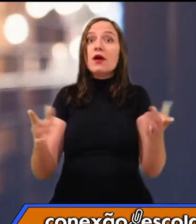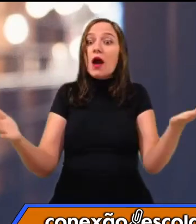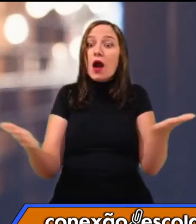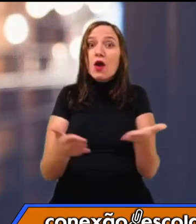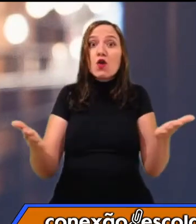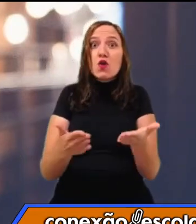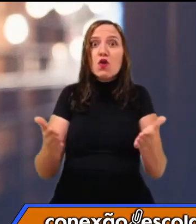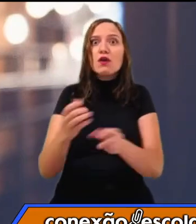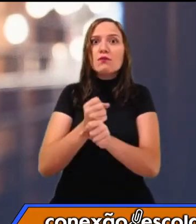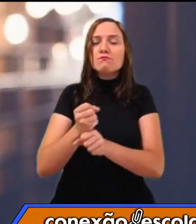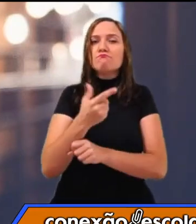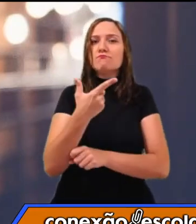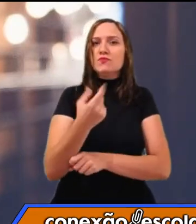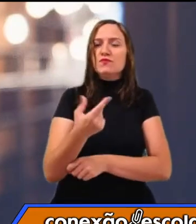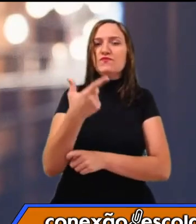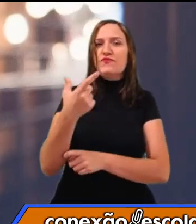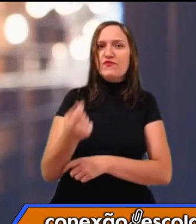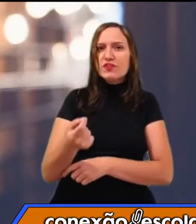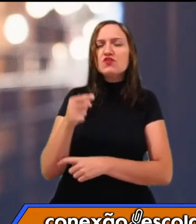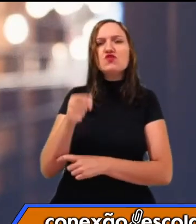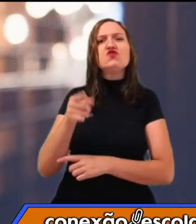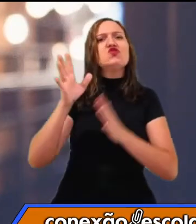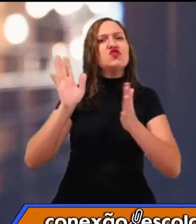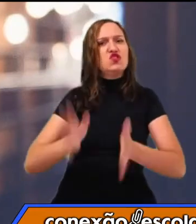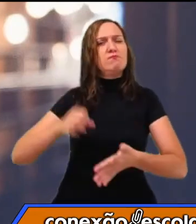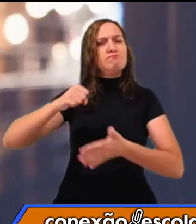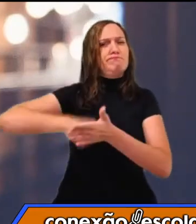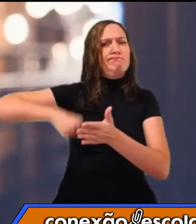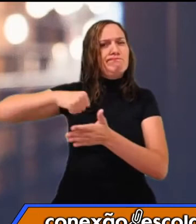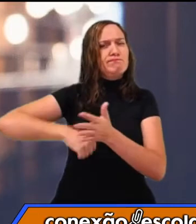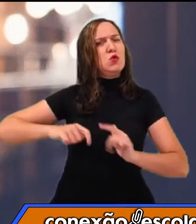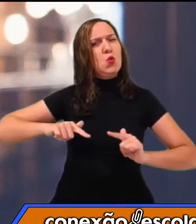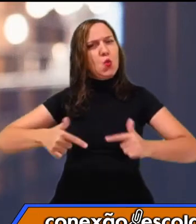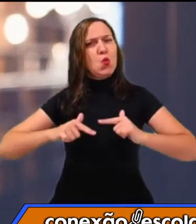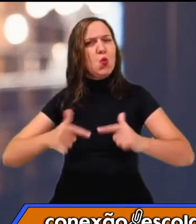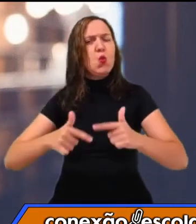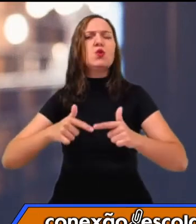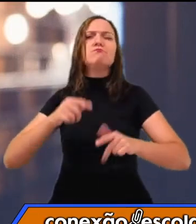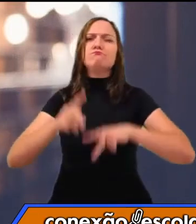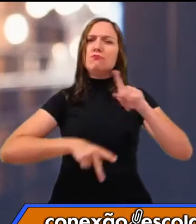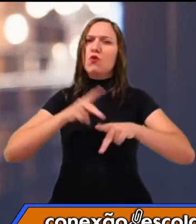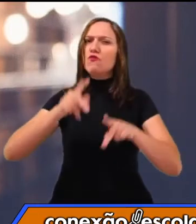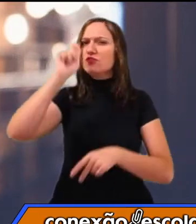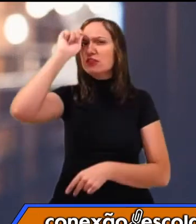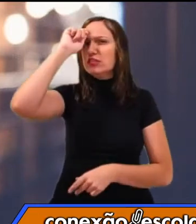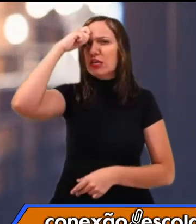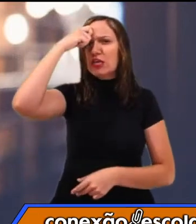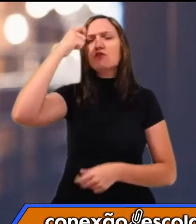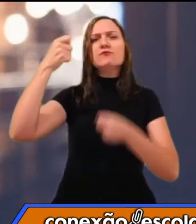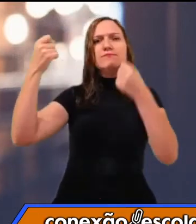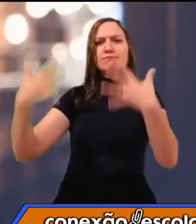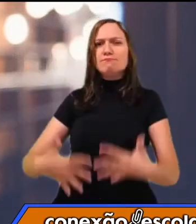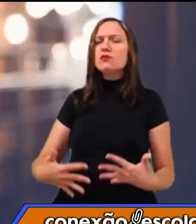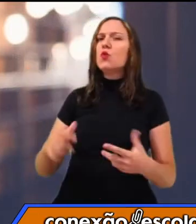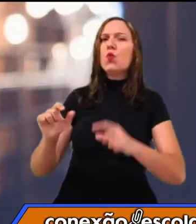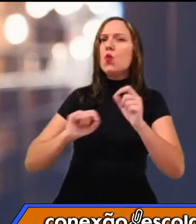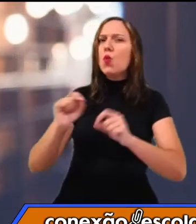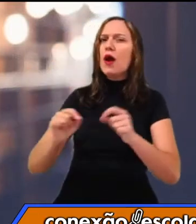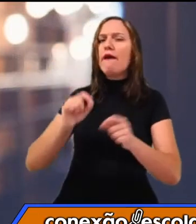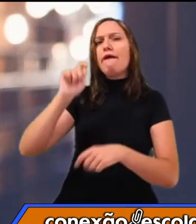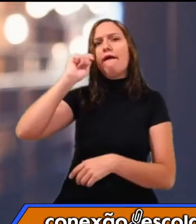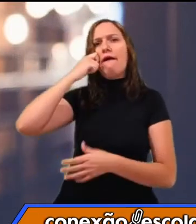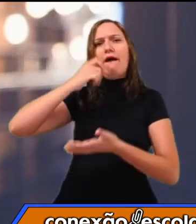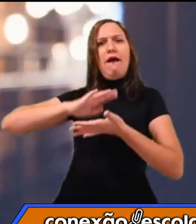mais de um século de lutas do povo negro, né? Afirmando o absurdo do racismo, né?